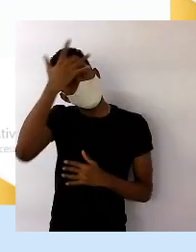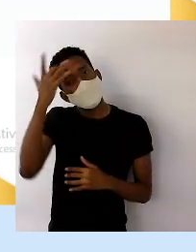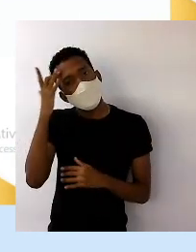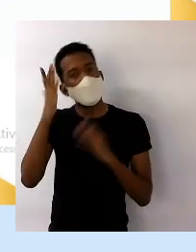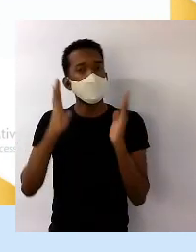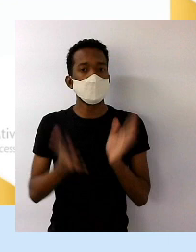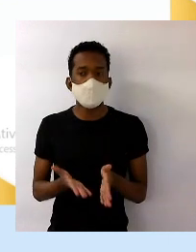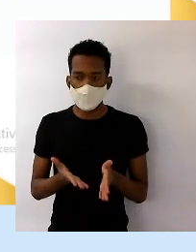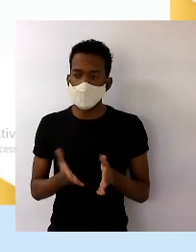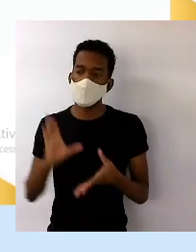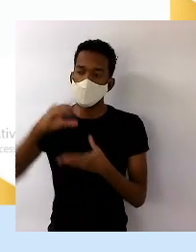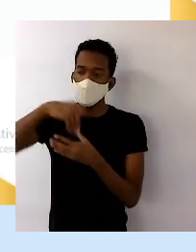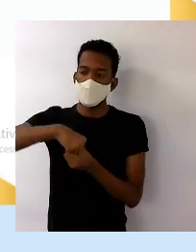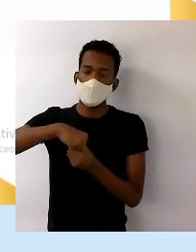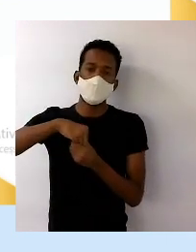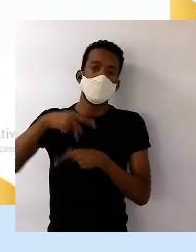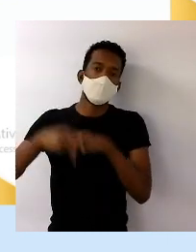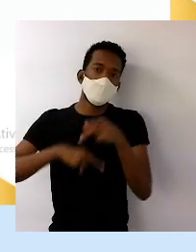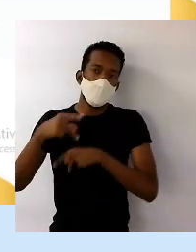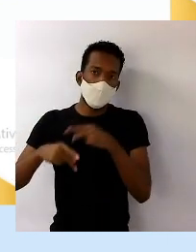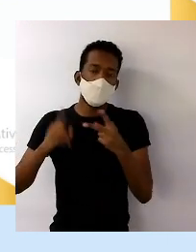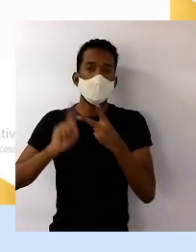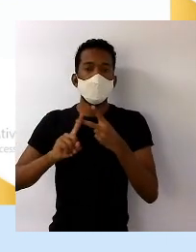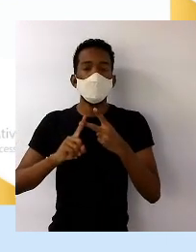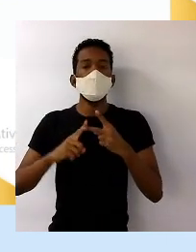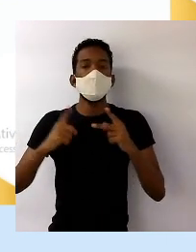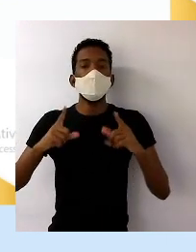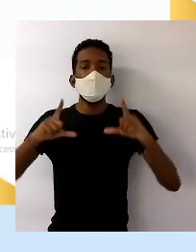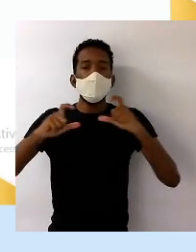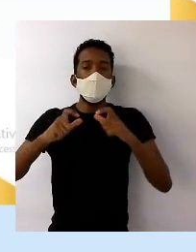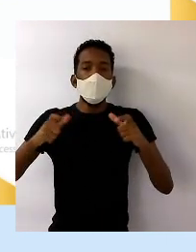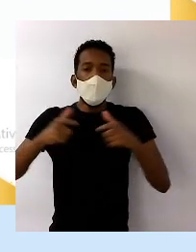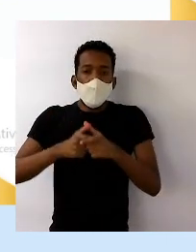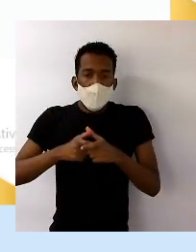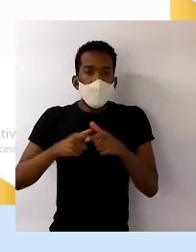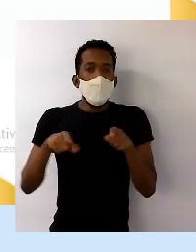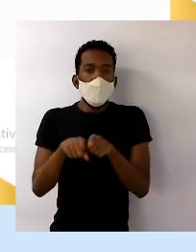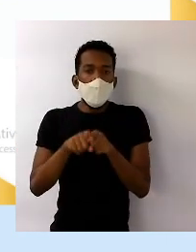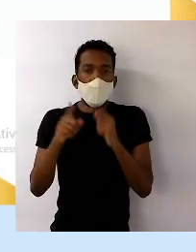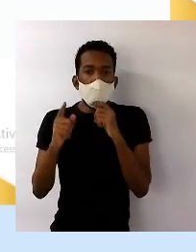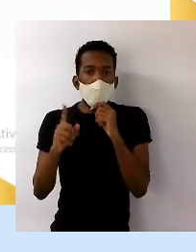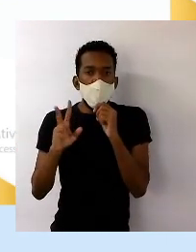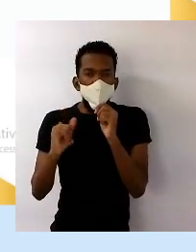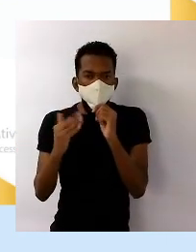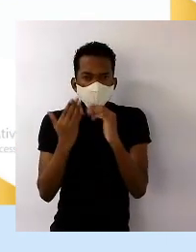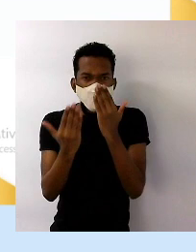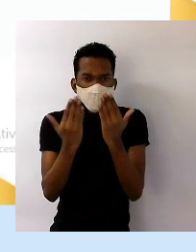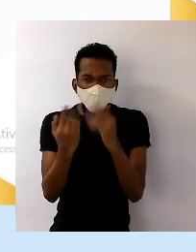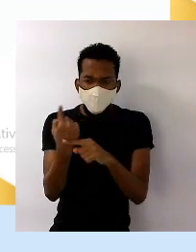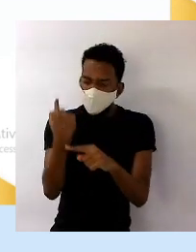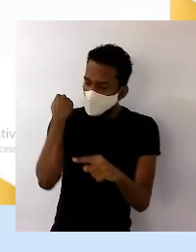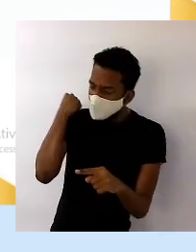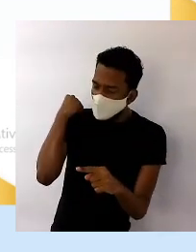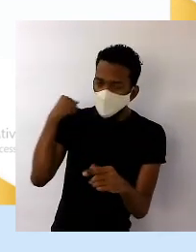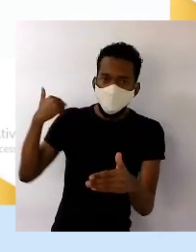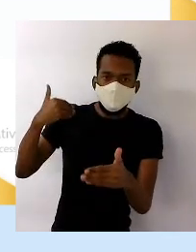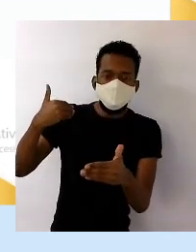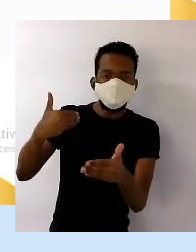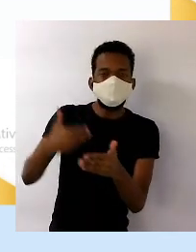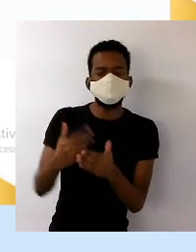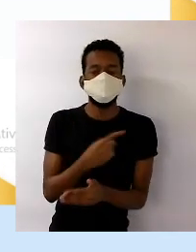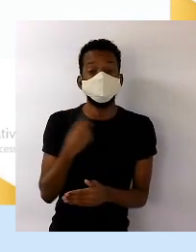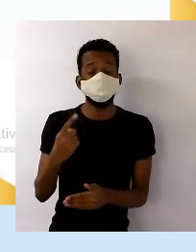pessoas na população, qual a que tem menor. E quando a gente vai comparando com o passar do tempo, a gente